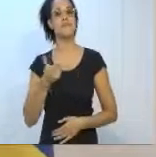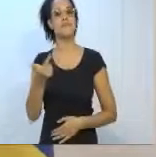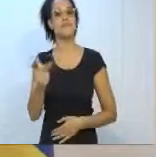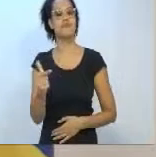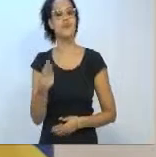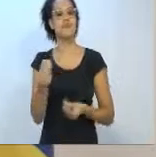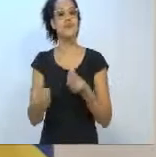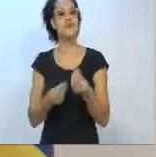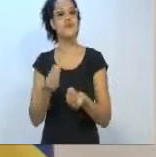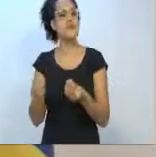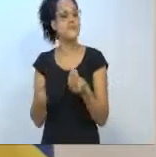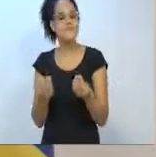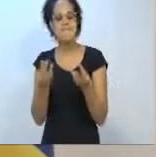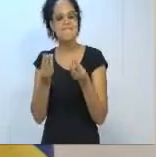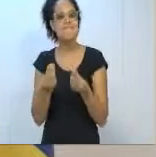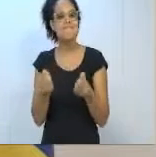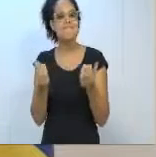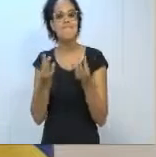mensurar.